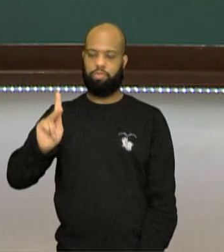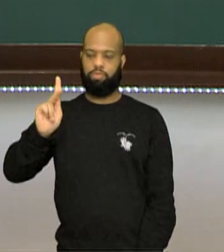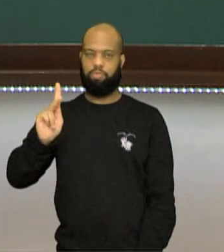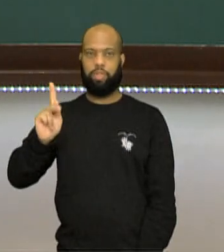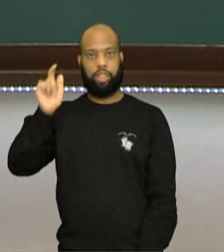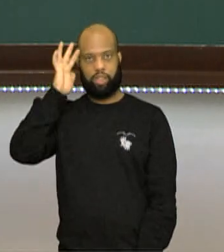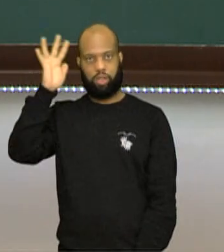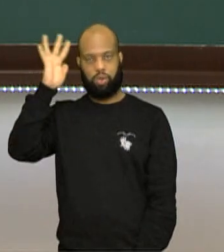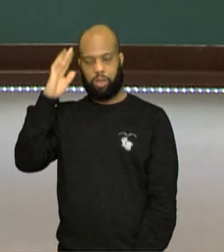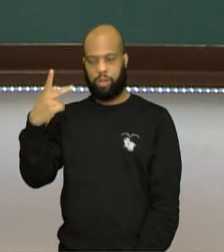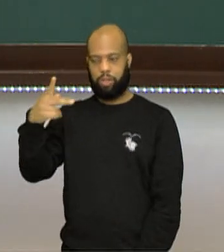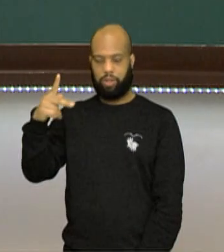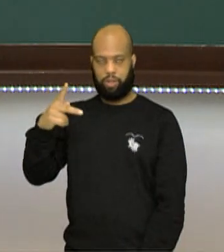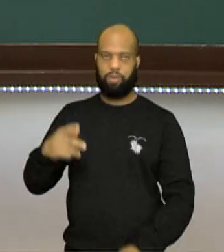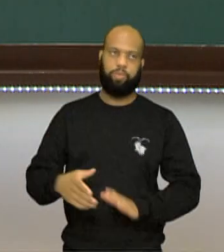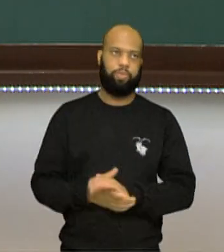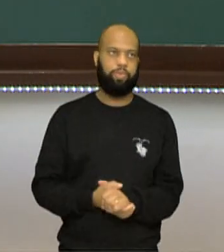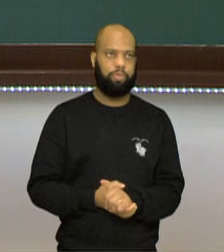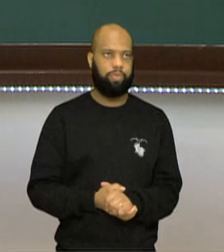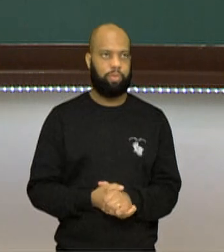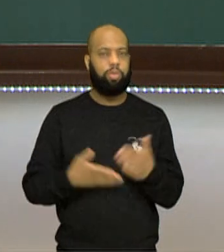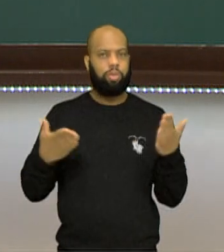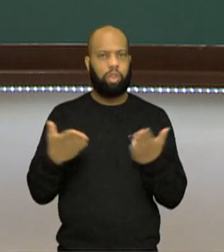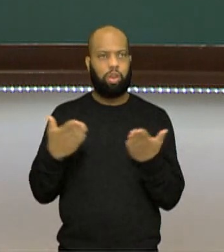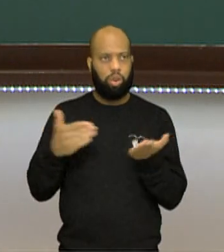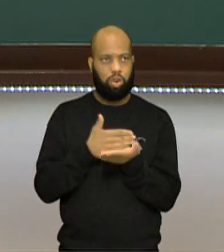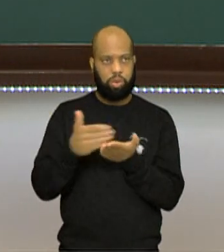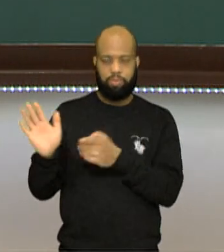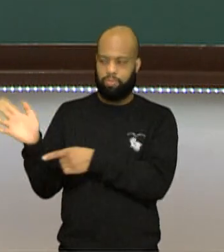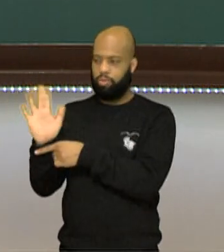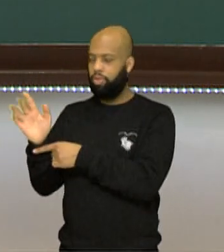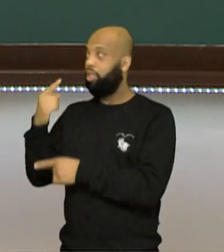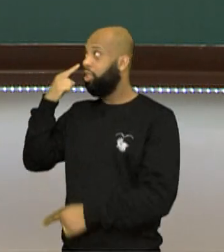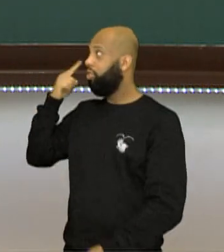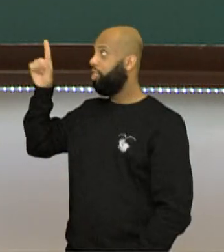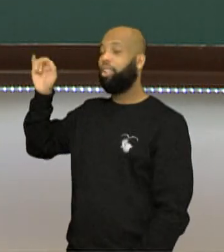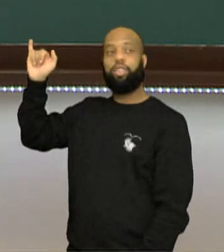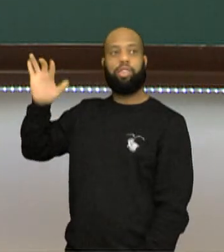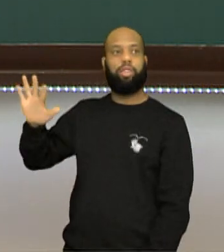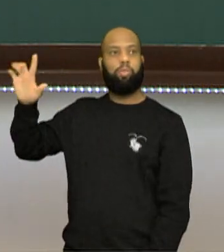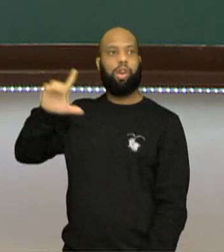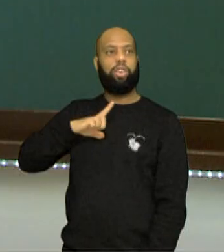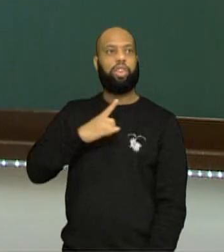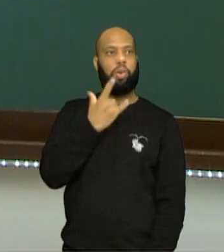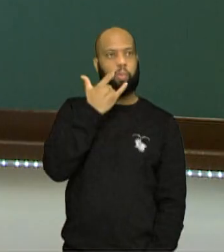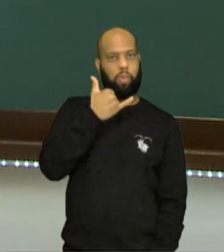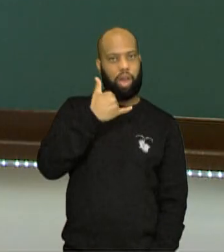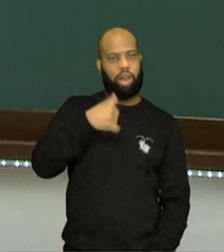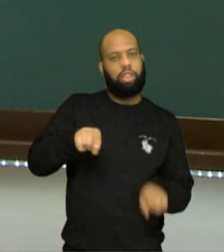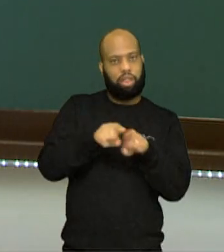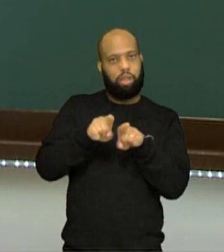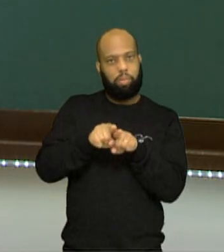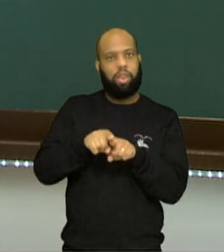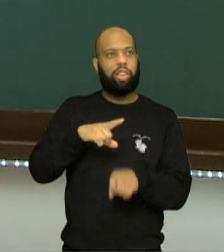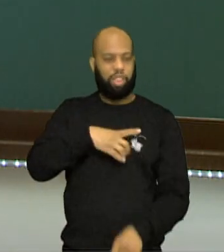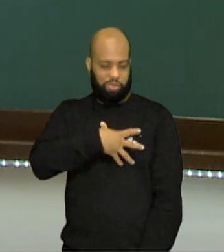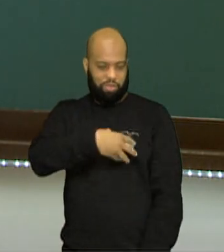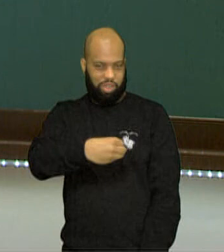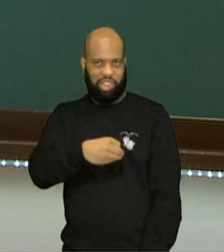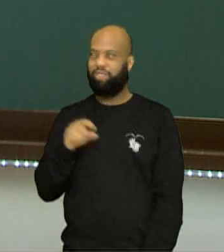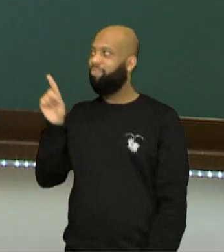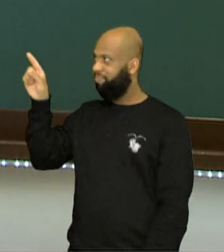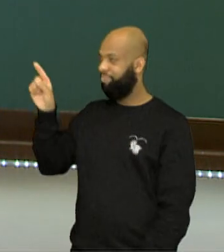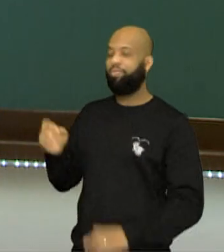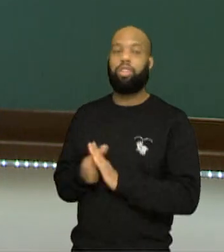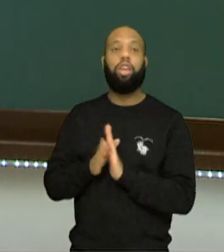as suas contribuições. Para a gente começar esse vídeo, olha só essa imagem, um pai, um filho, né? Muitos de nós